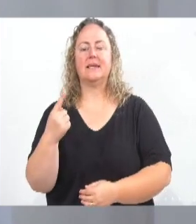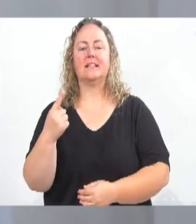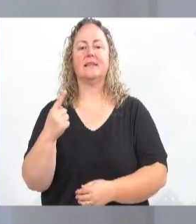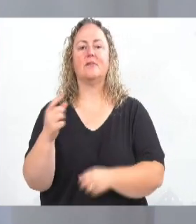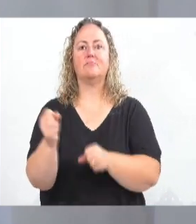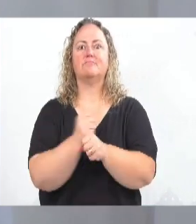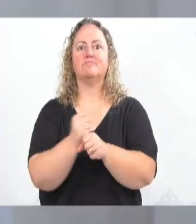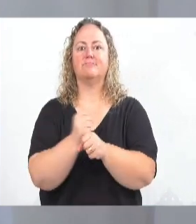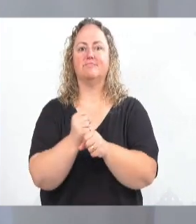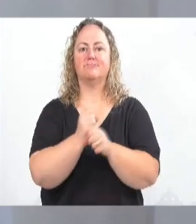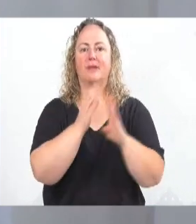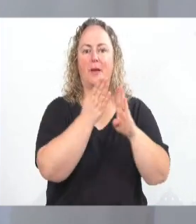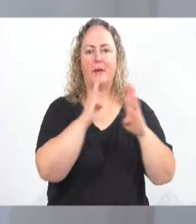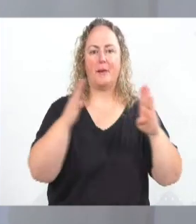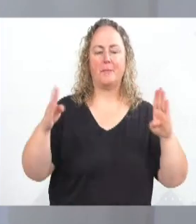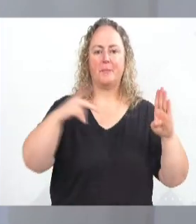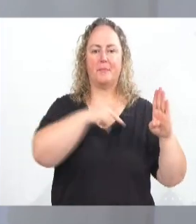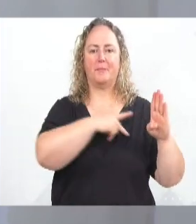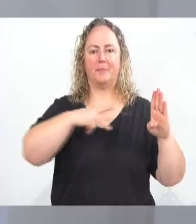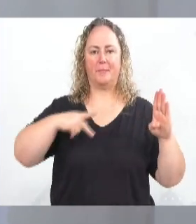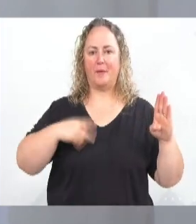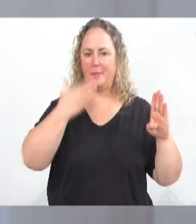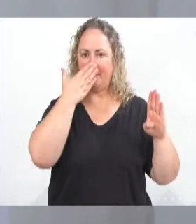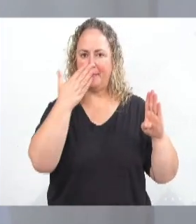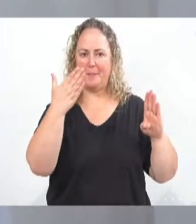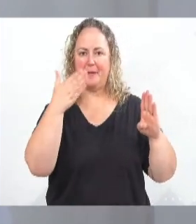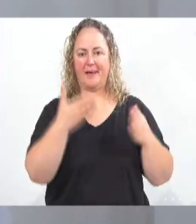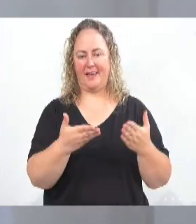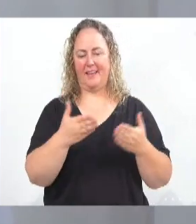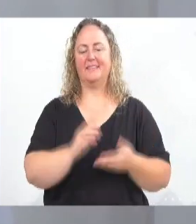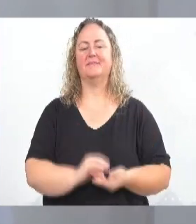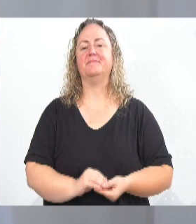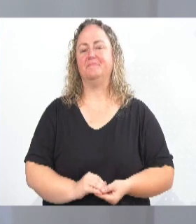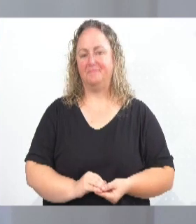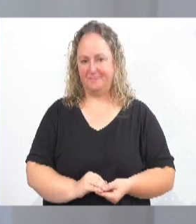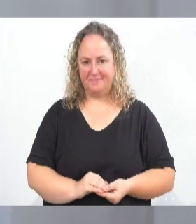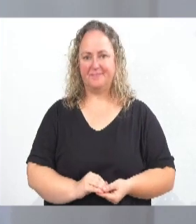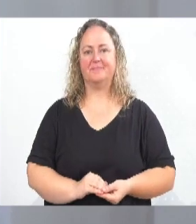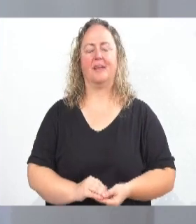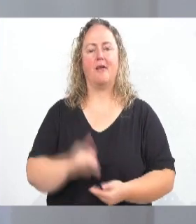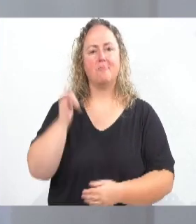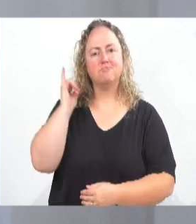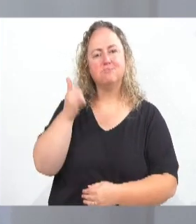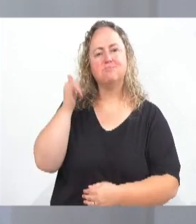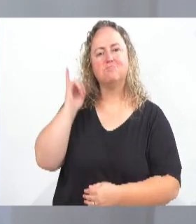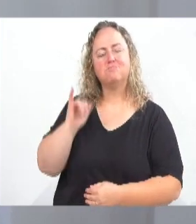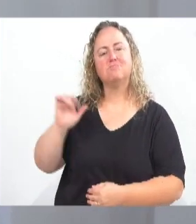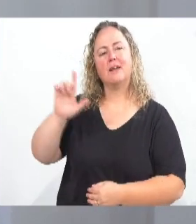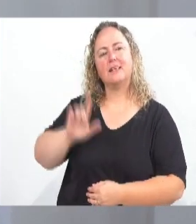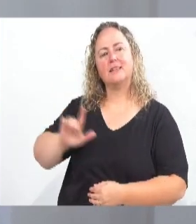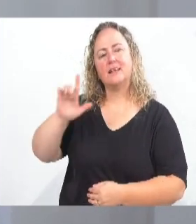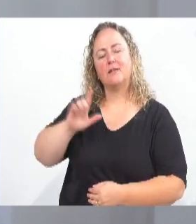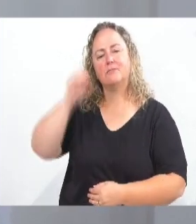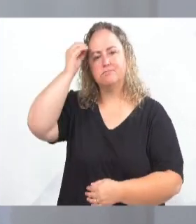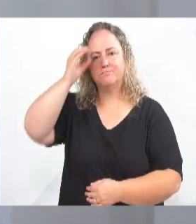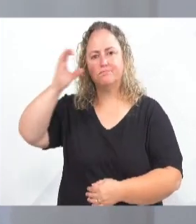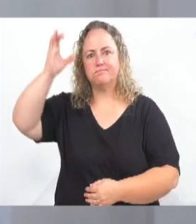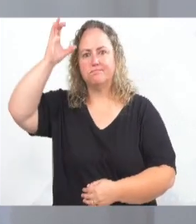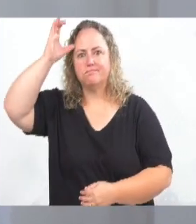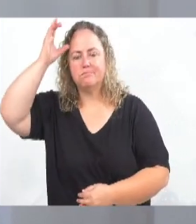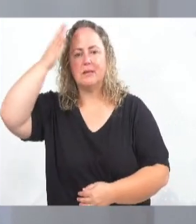da Biblioteca Pública Municipal, uma jornada literária de 71 anos de sabedoria, conhecimento,